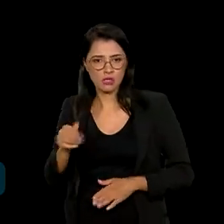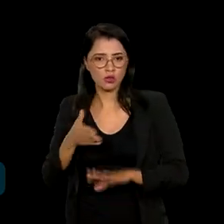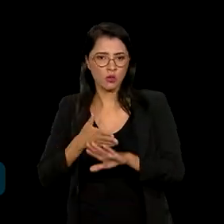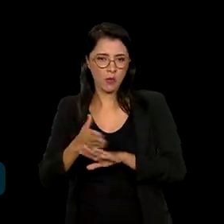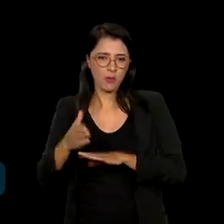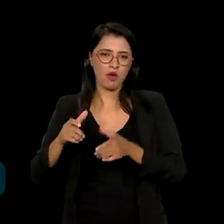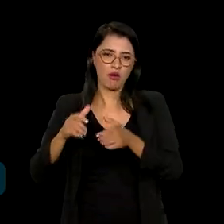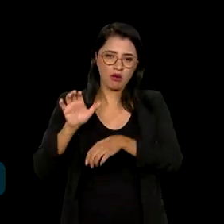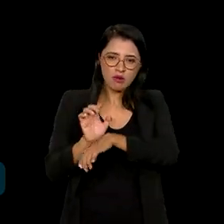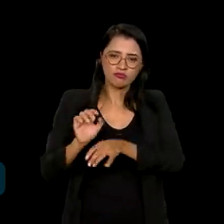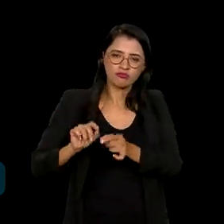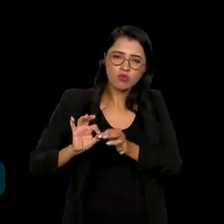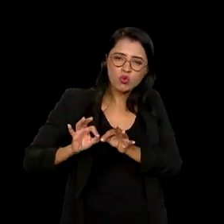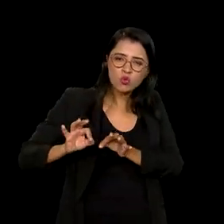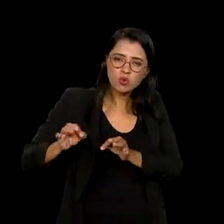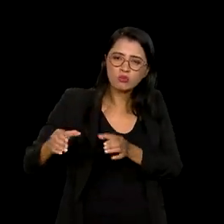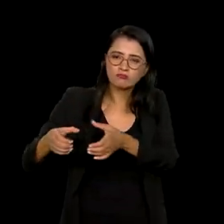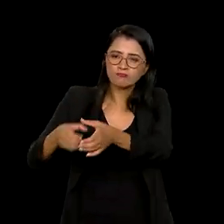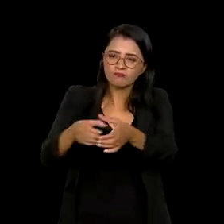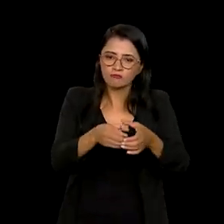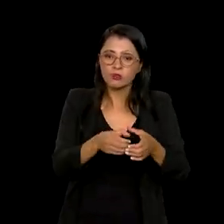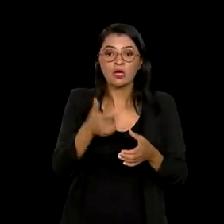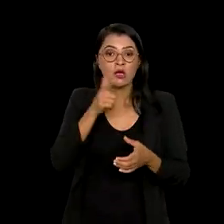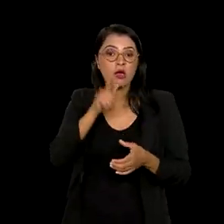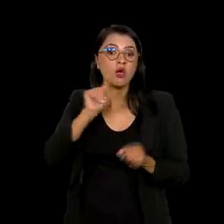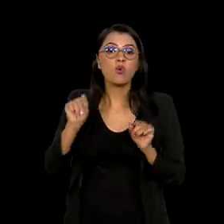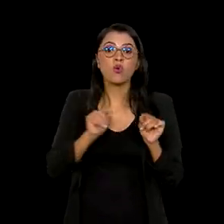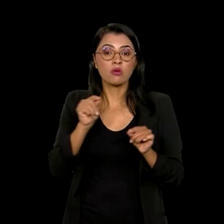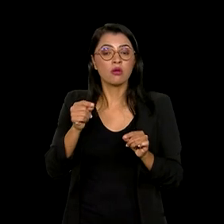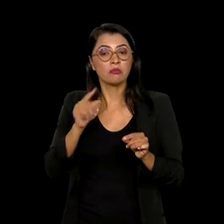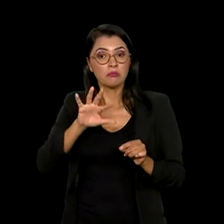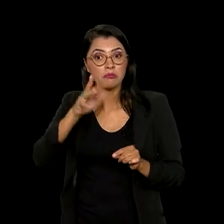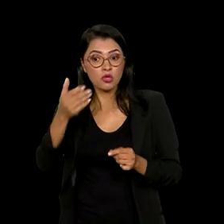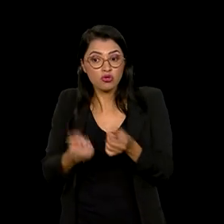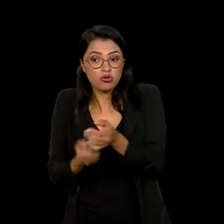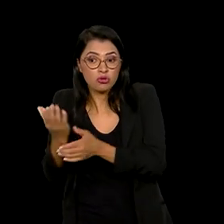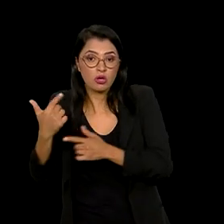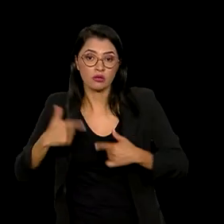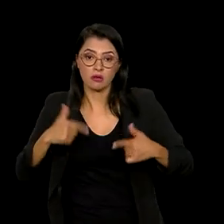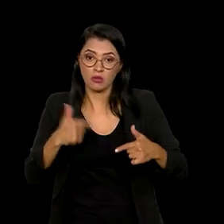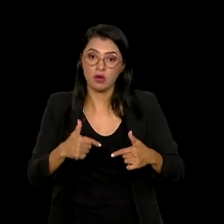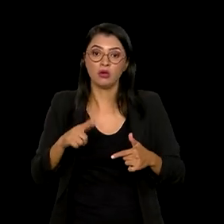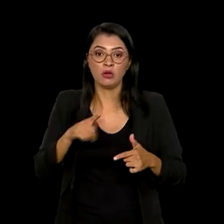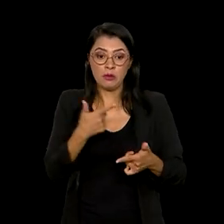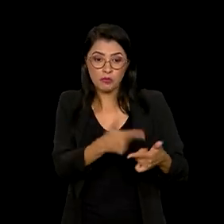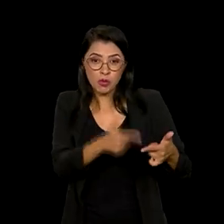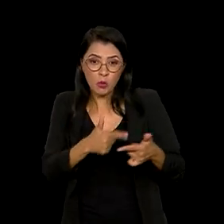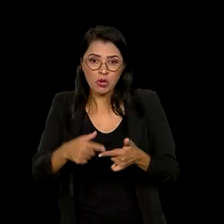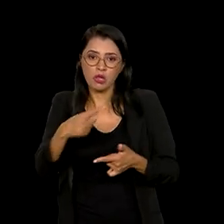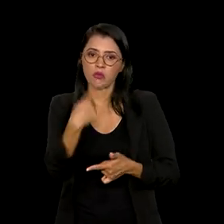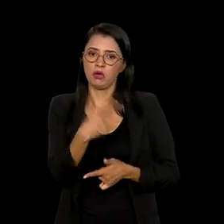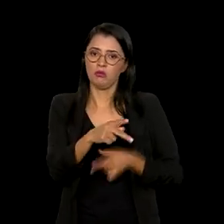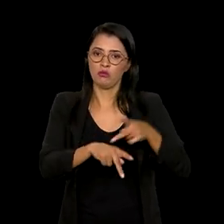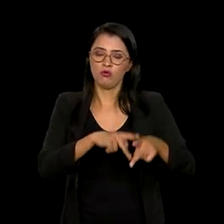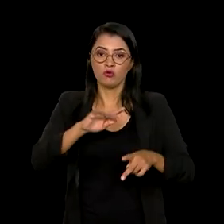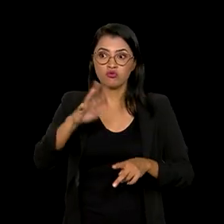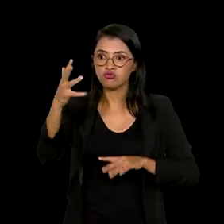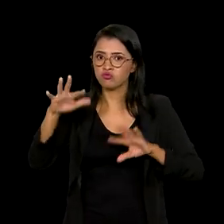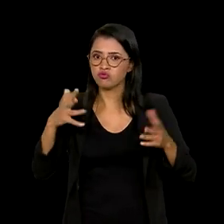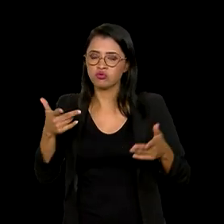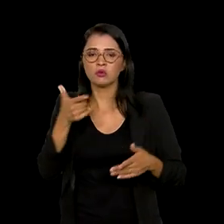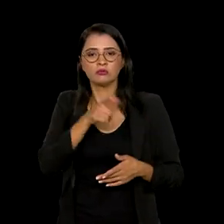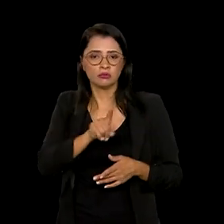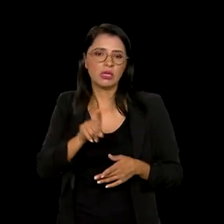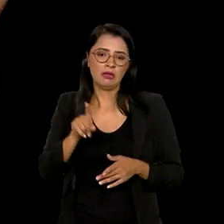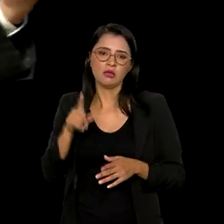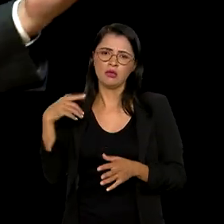O parque é para gerar emprego, para resolver problemas cruciais do povo, eu diria, seculares.